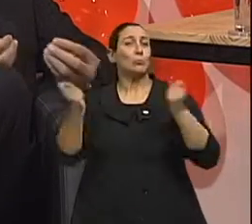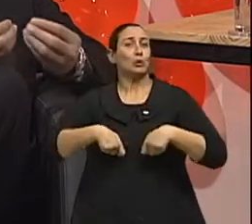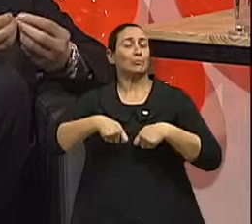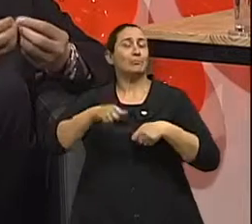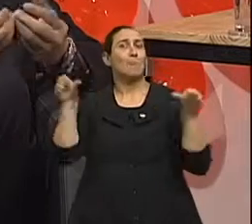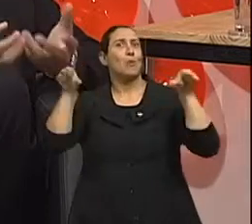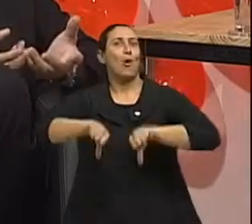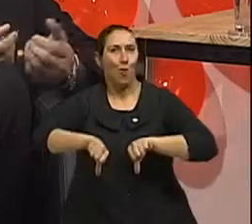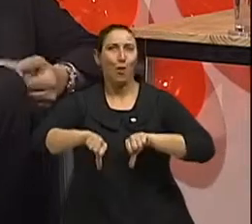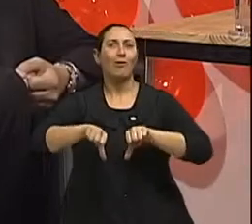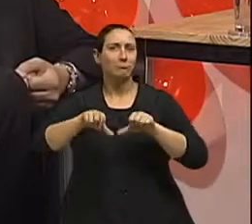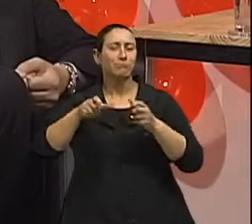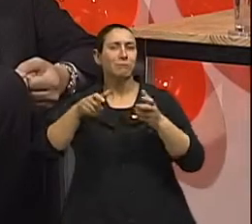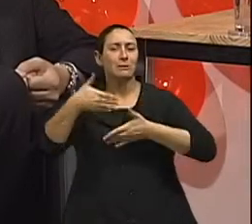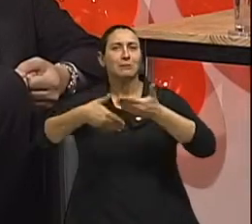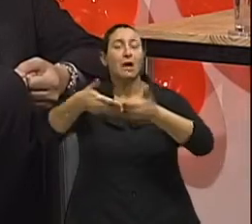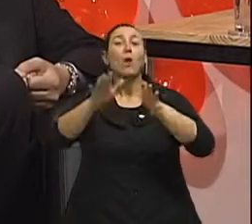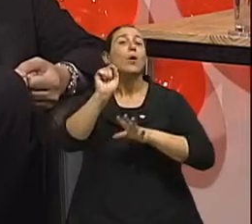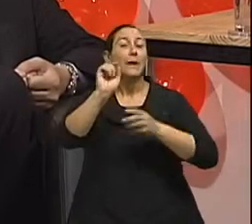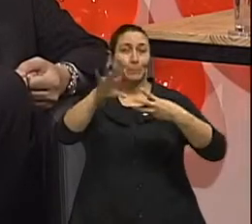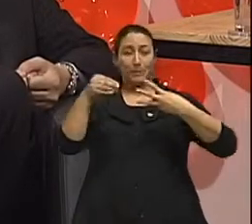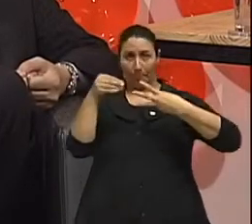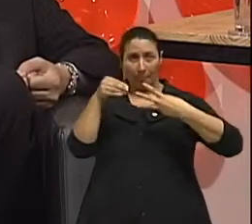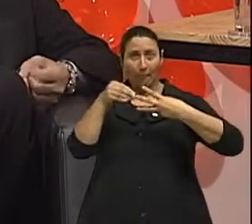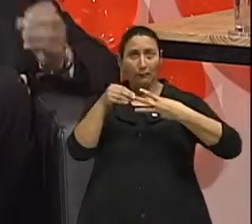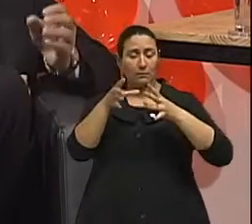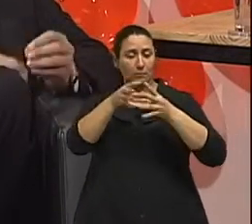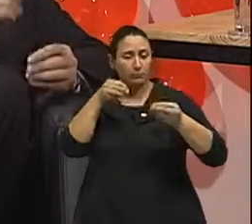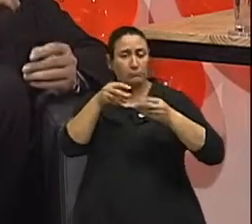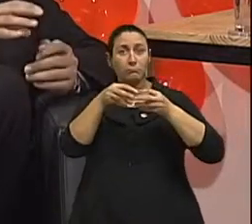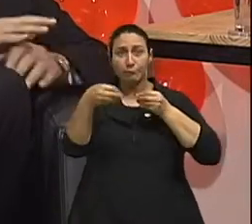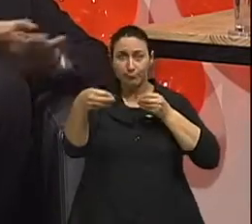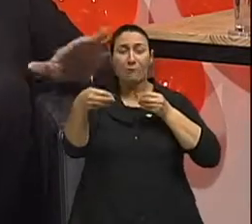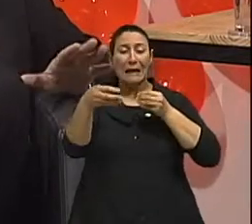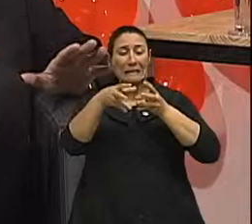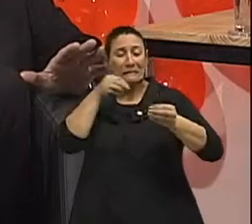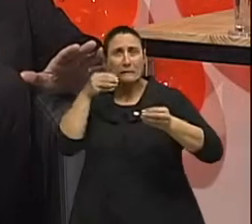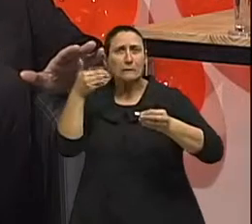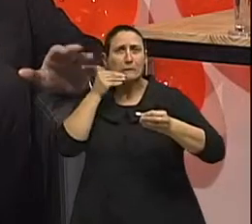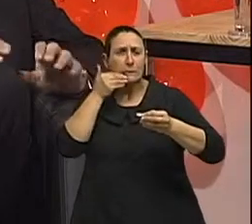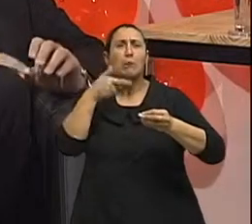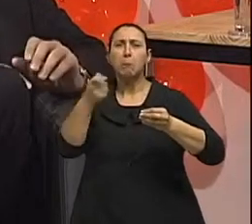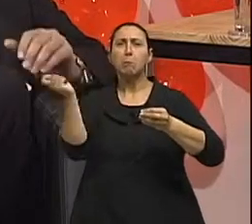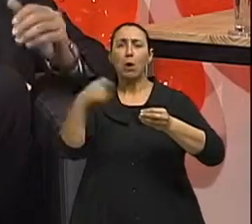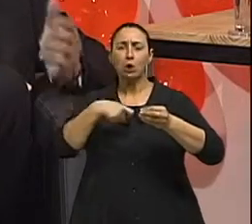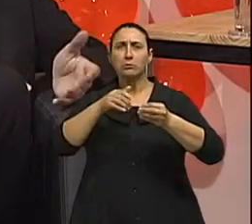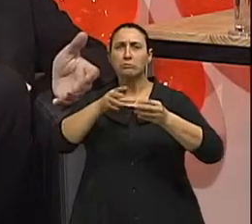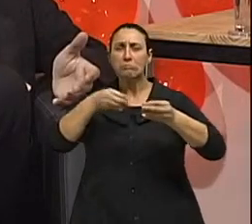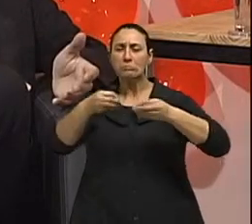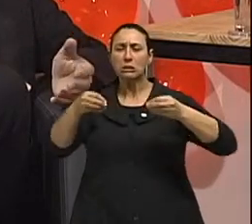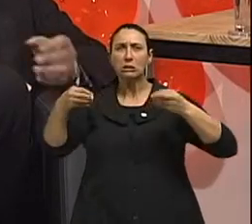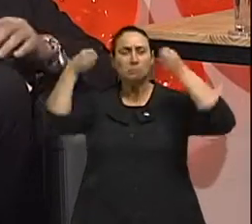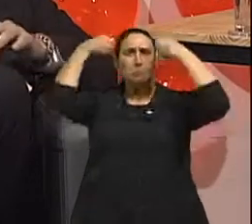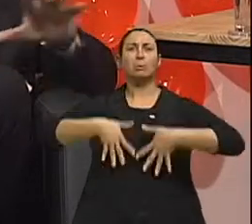Dependendo do tipo de célula que acontece, ela pode rapidamente entrar na circulação e disseminar. Como da mesma